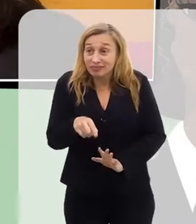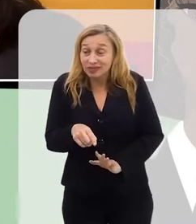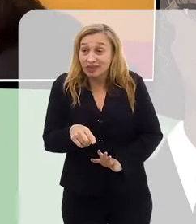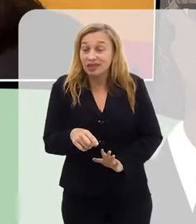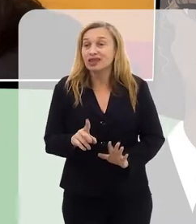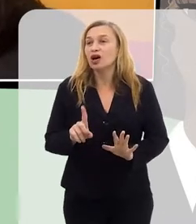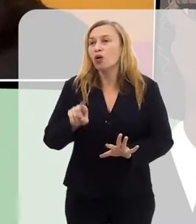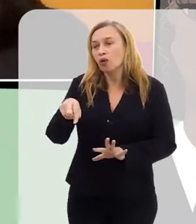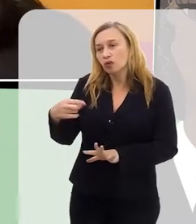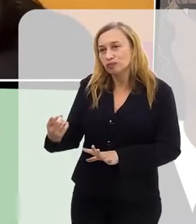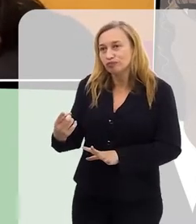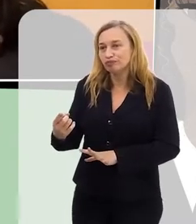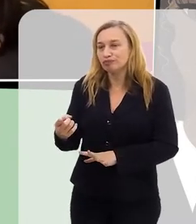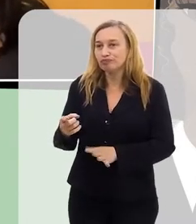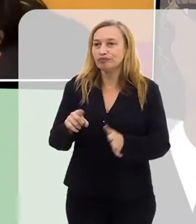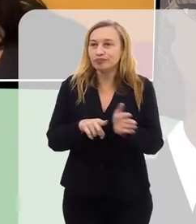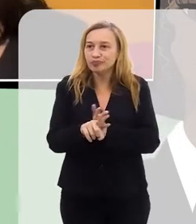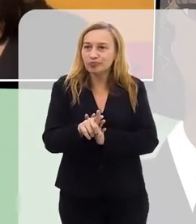E aqui é outra dúvida.